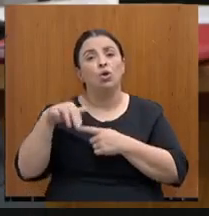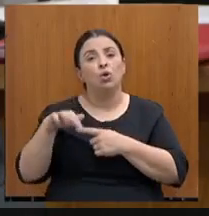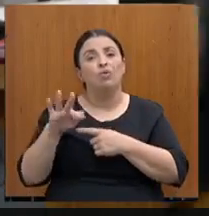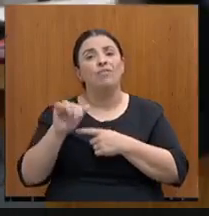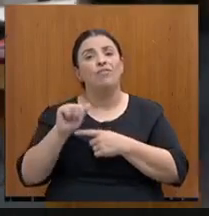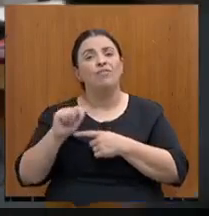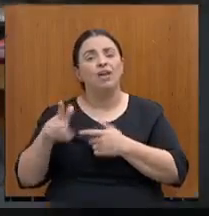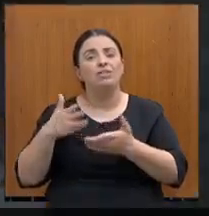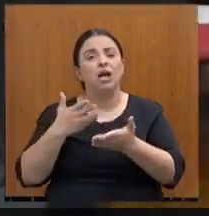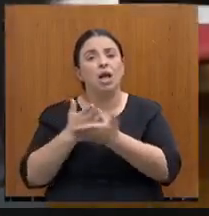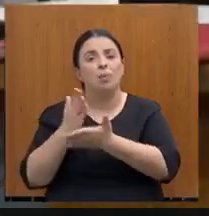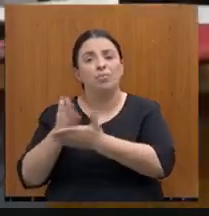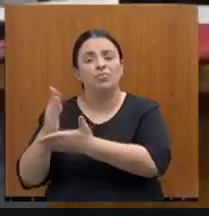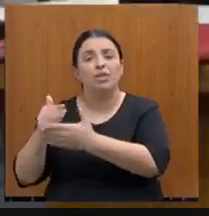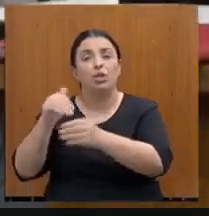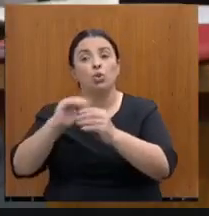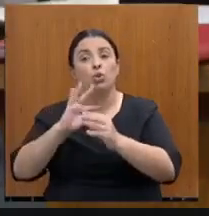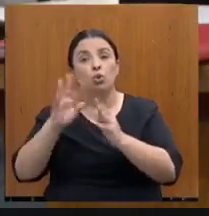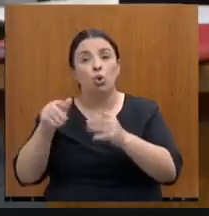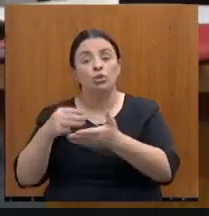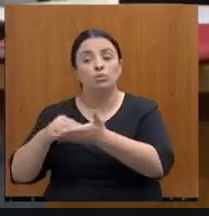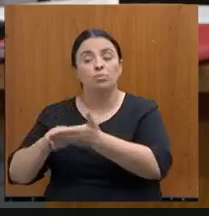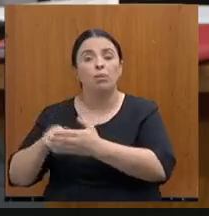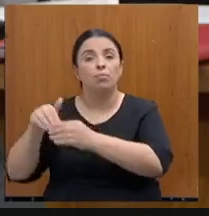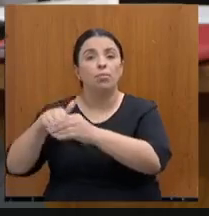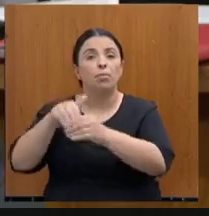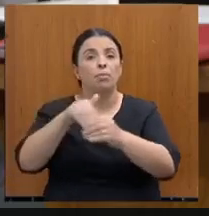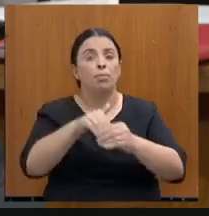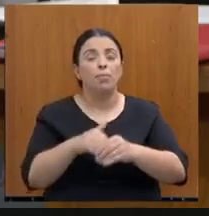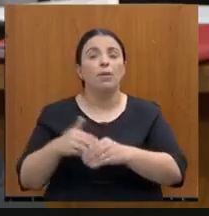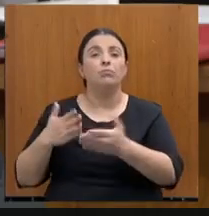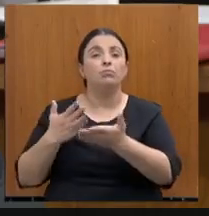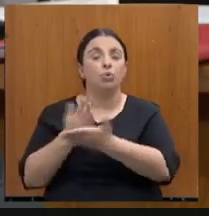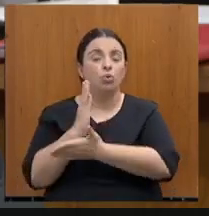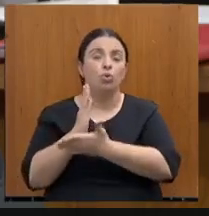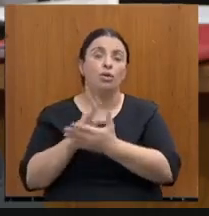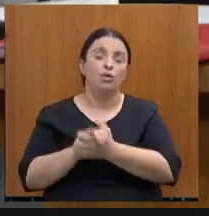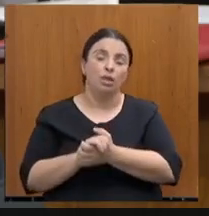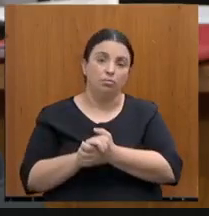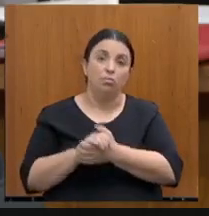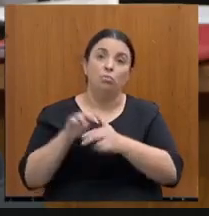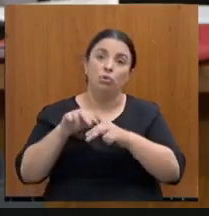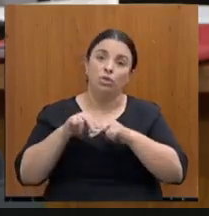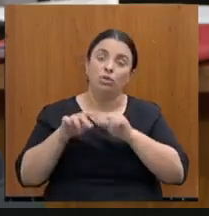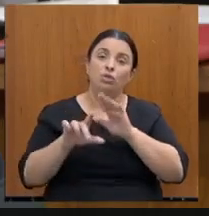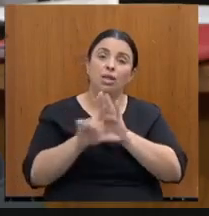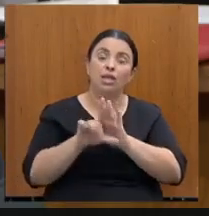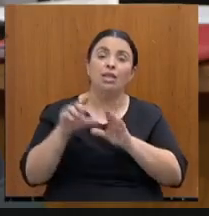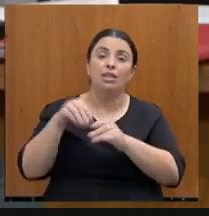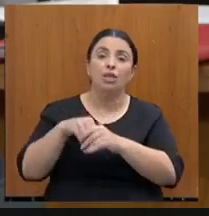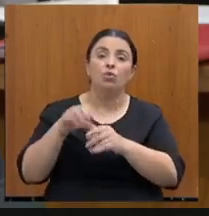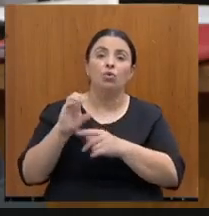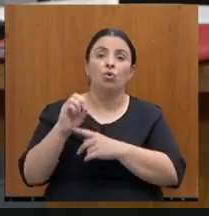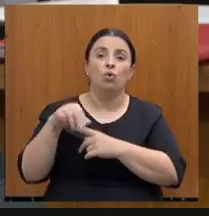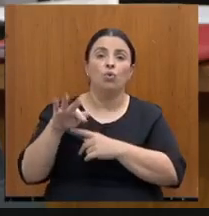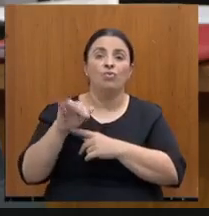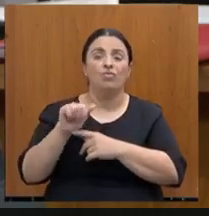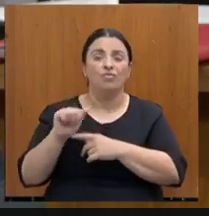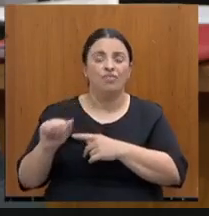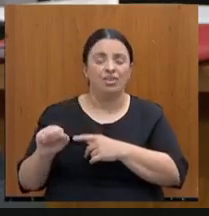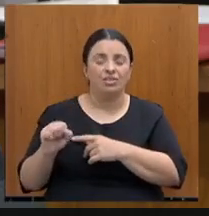é necessário, não tem como ser diferente em função da lei que foi criado o CONFAS. O RRF,